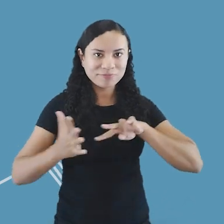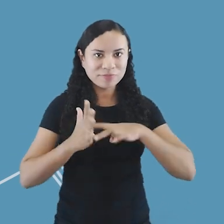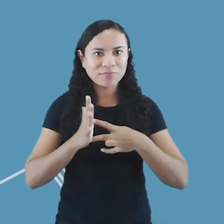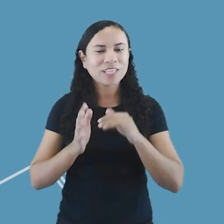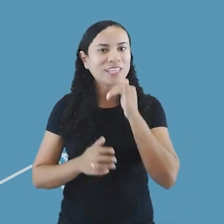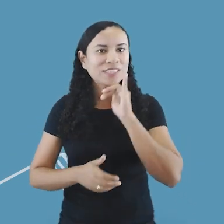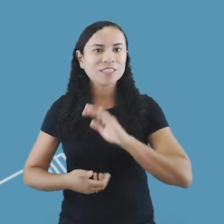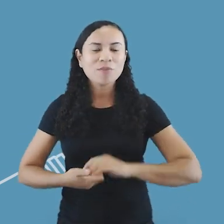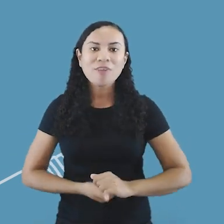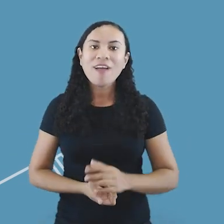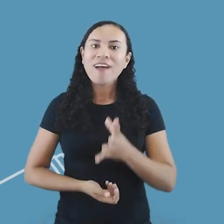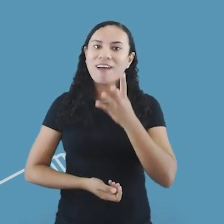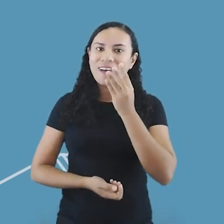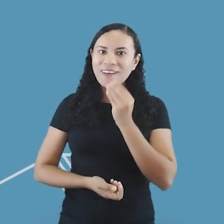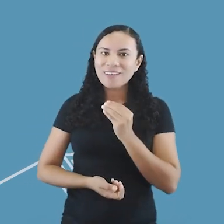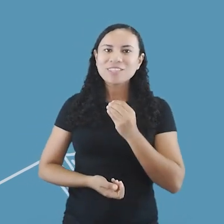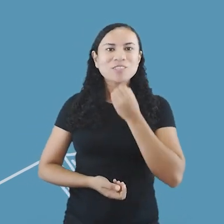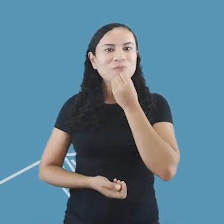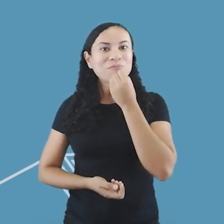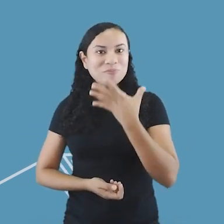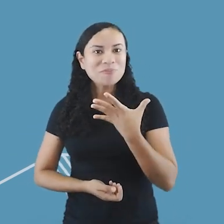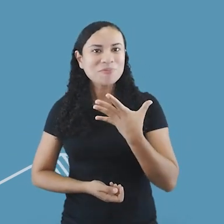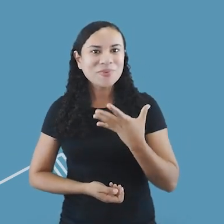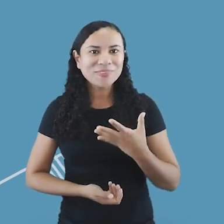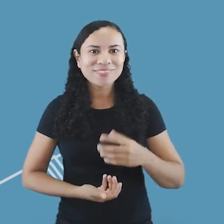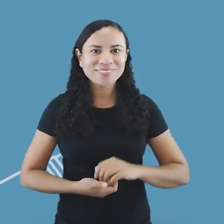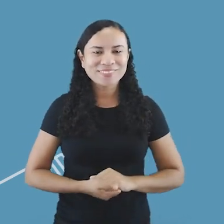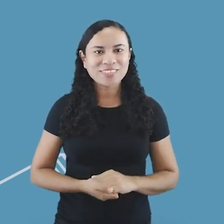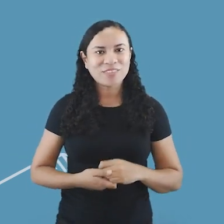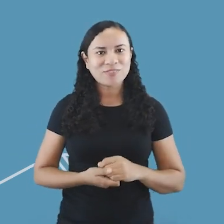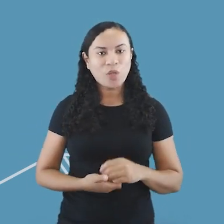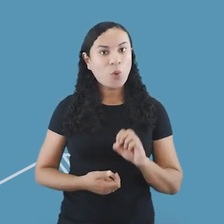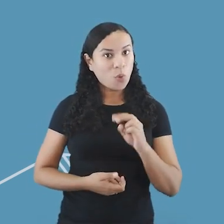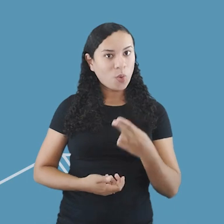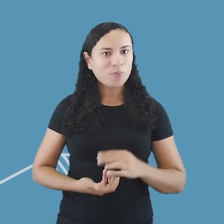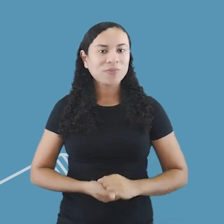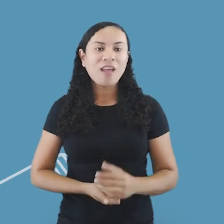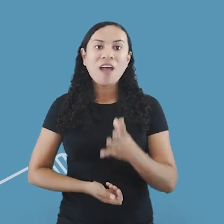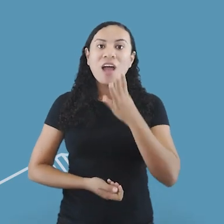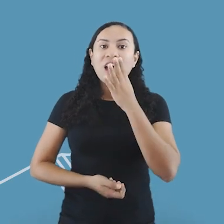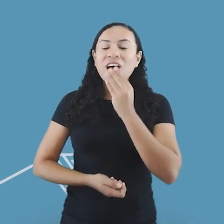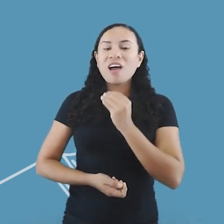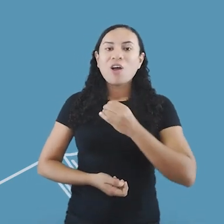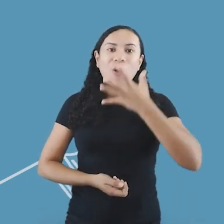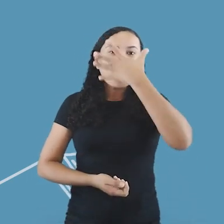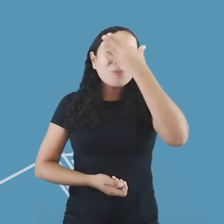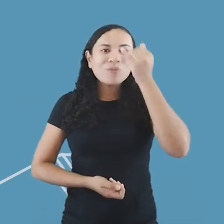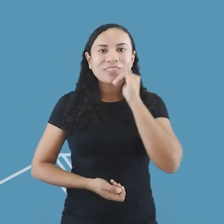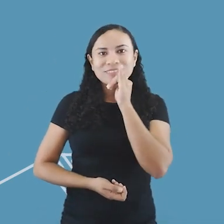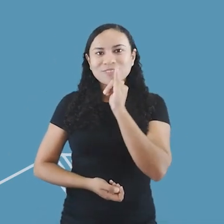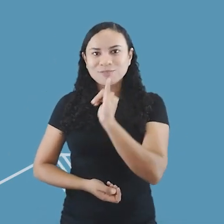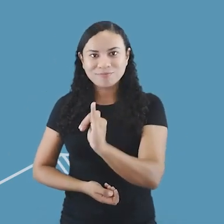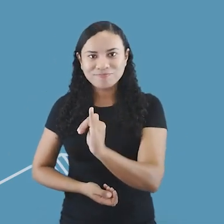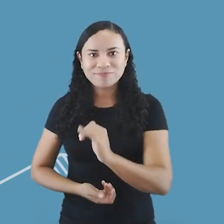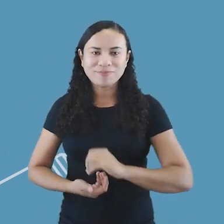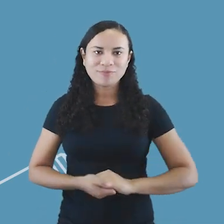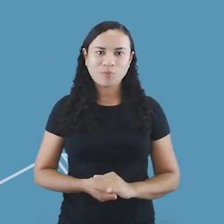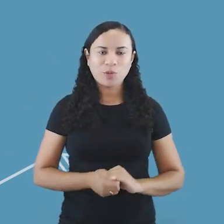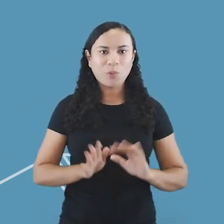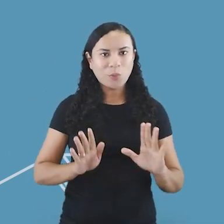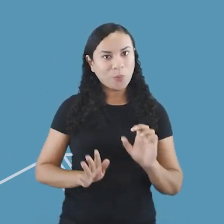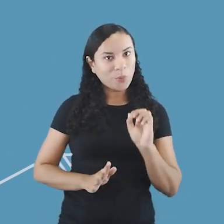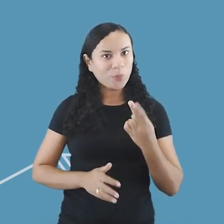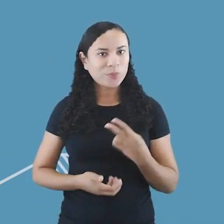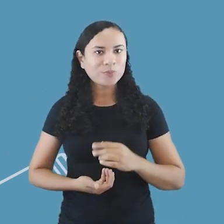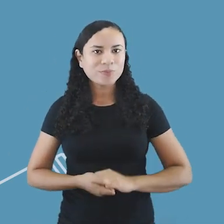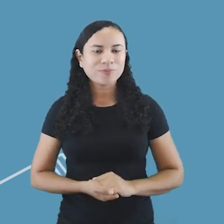Ah, que bom que está tudo bem. Ou, ah, quase me esqueci de te dar um recado. Ou ainda, ah, que